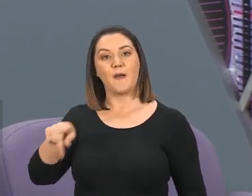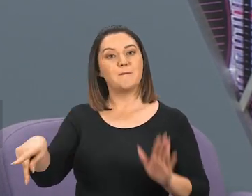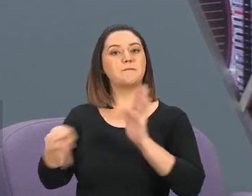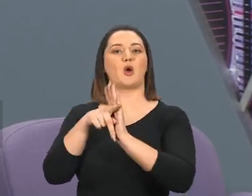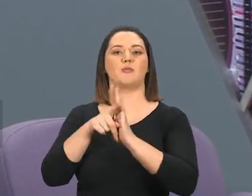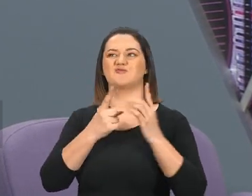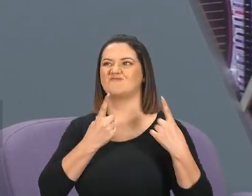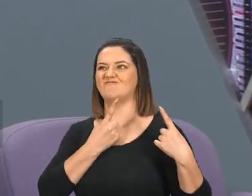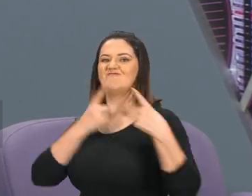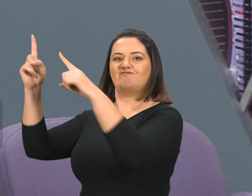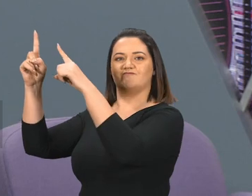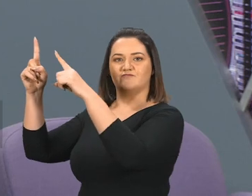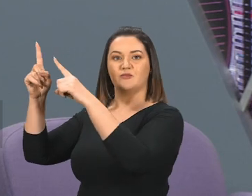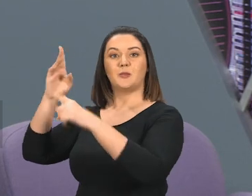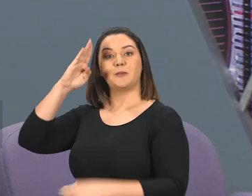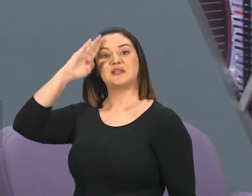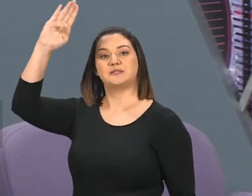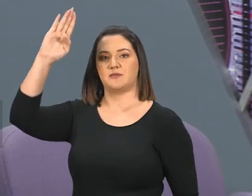próprio anticristo,